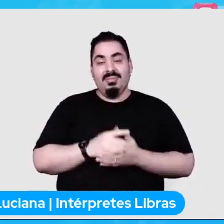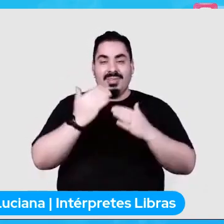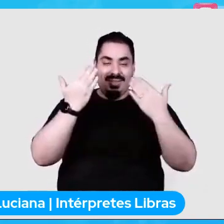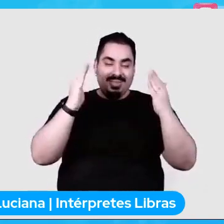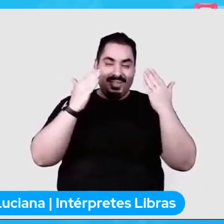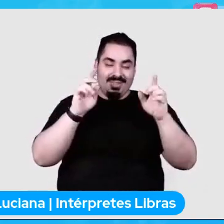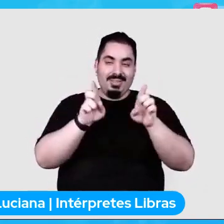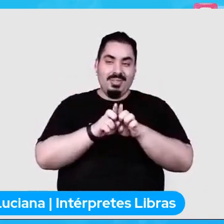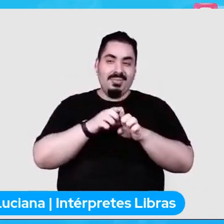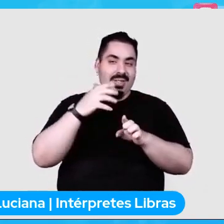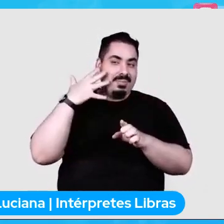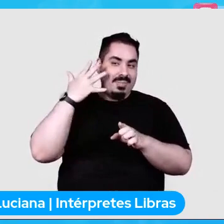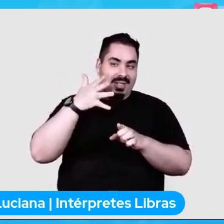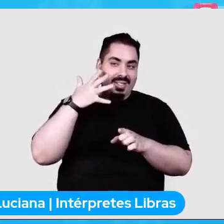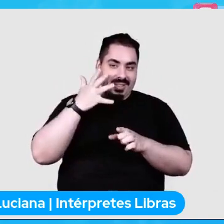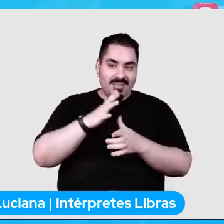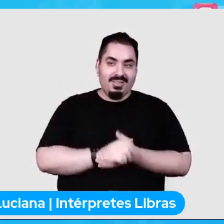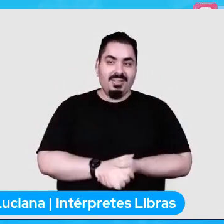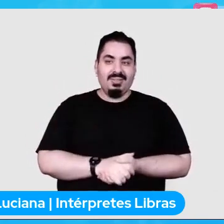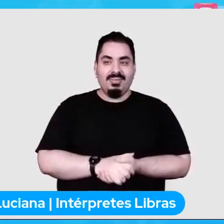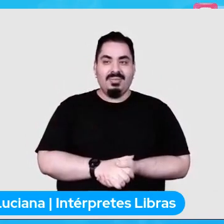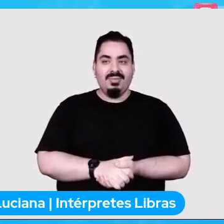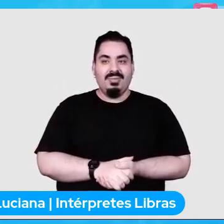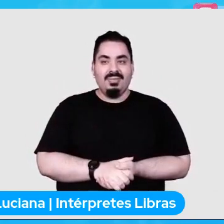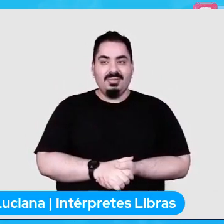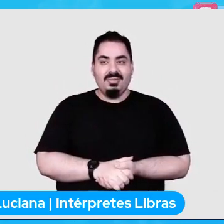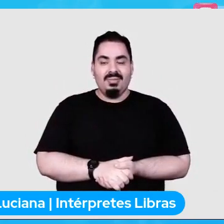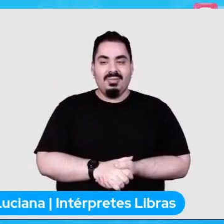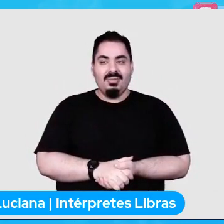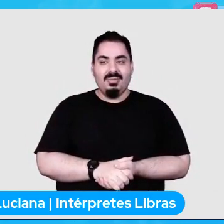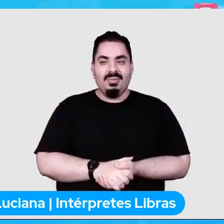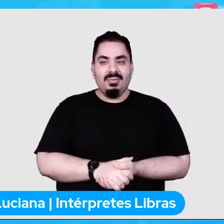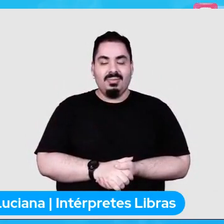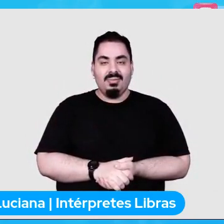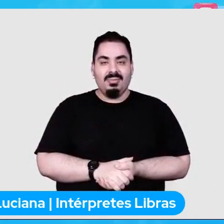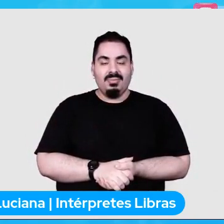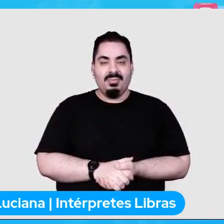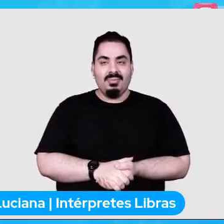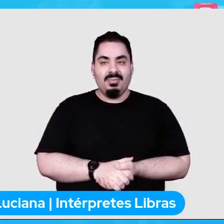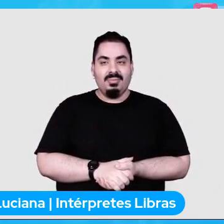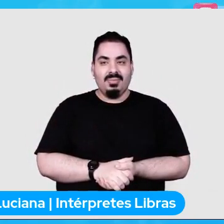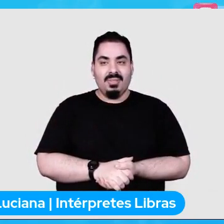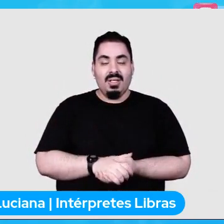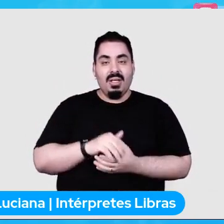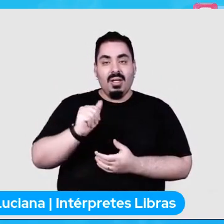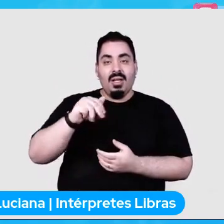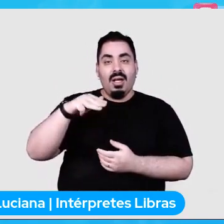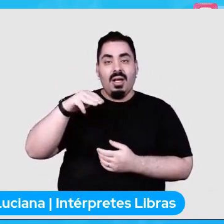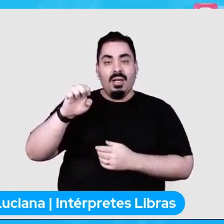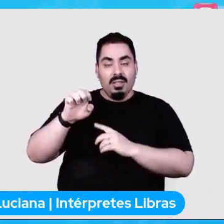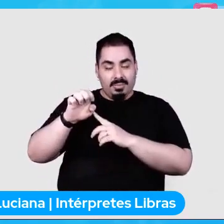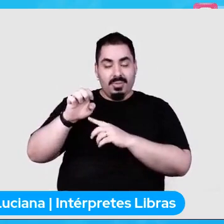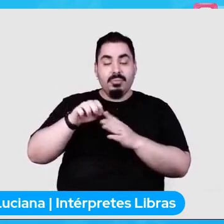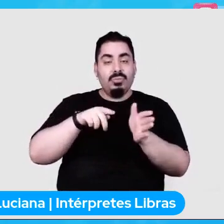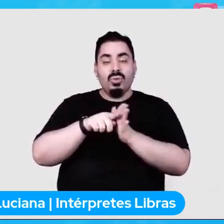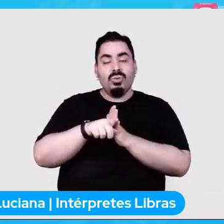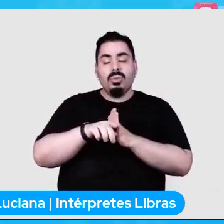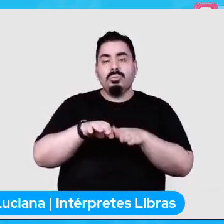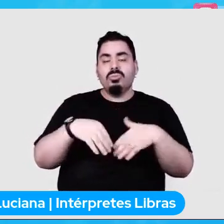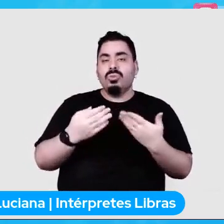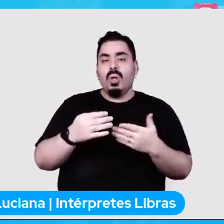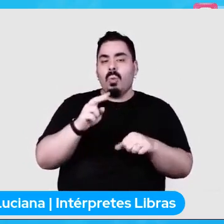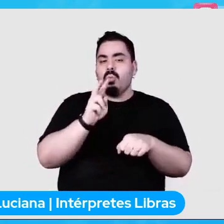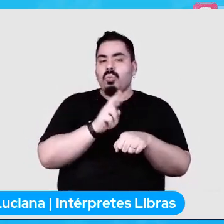palestra valeu demais Ana Spos pergunta além do monitoramento